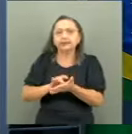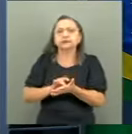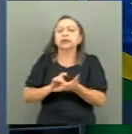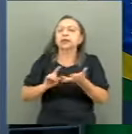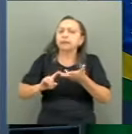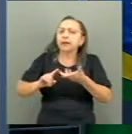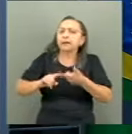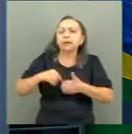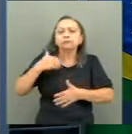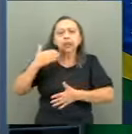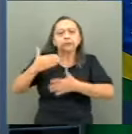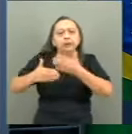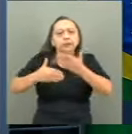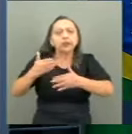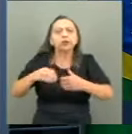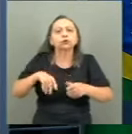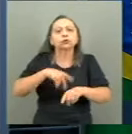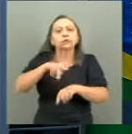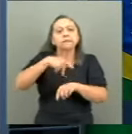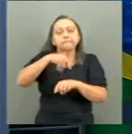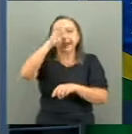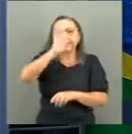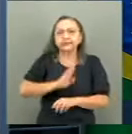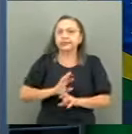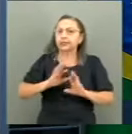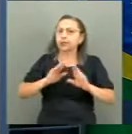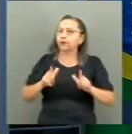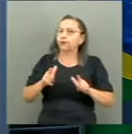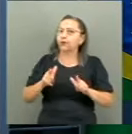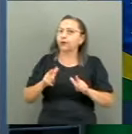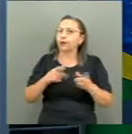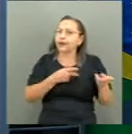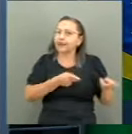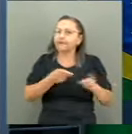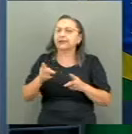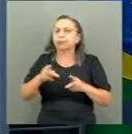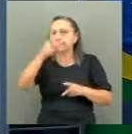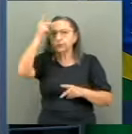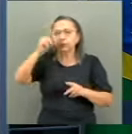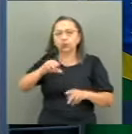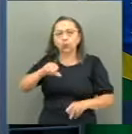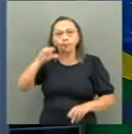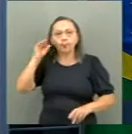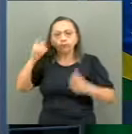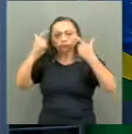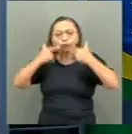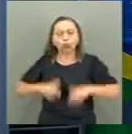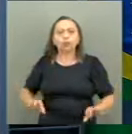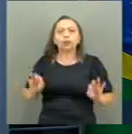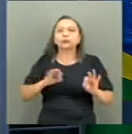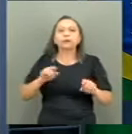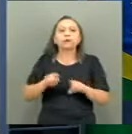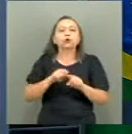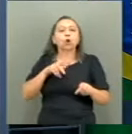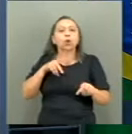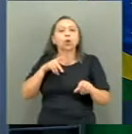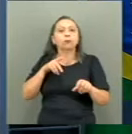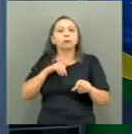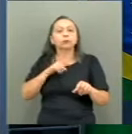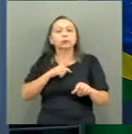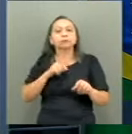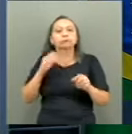construíram esse país não foram carregadas por anônimos, não foram cortadas por